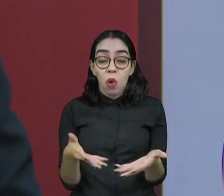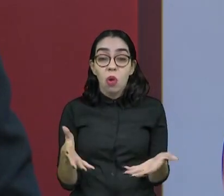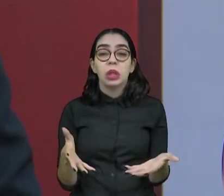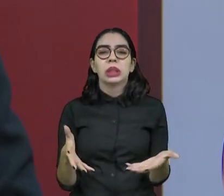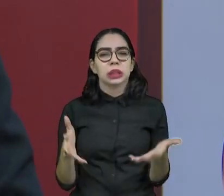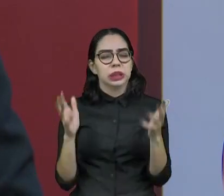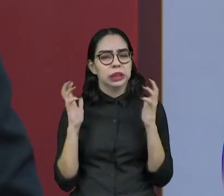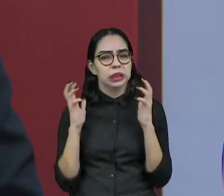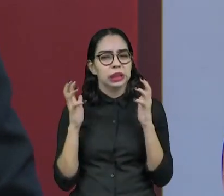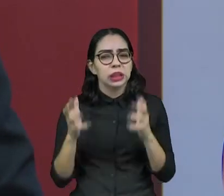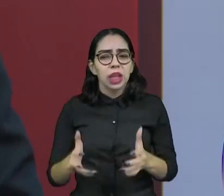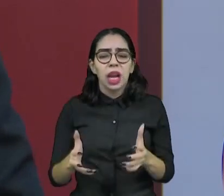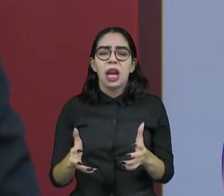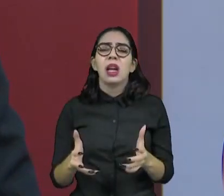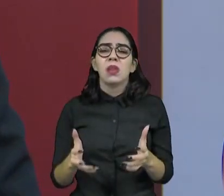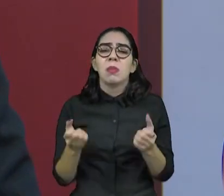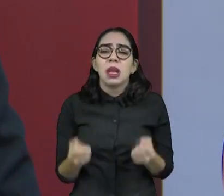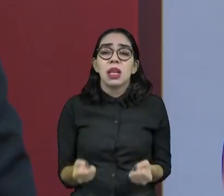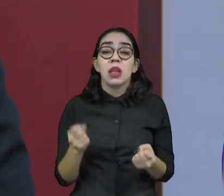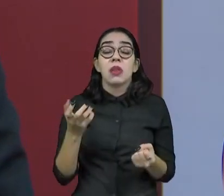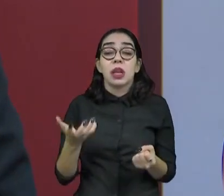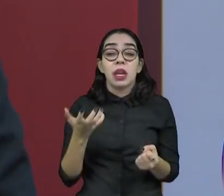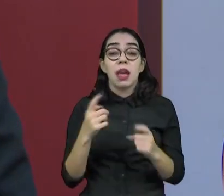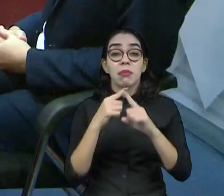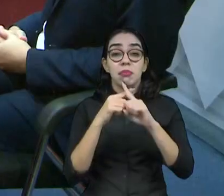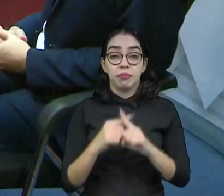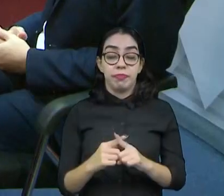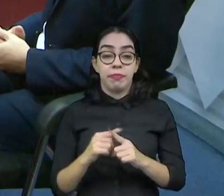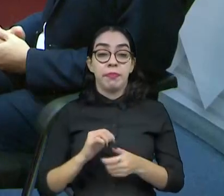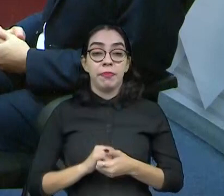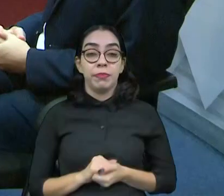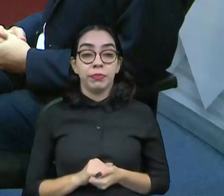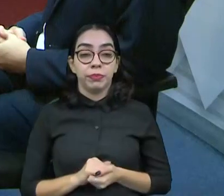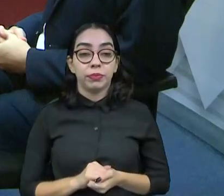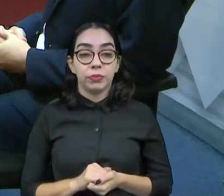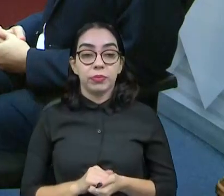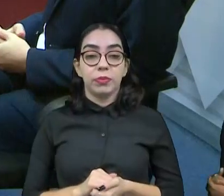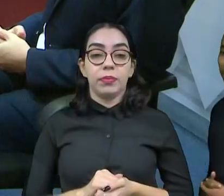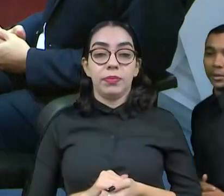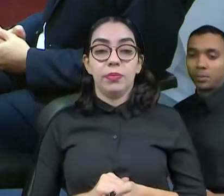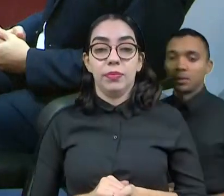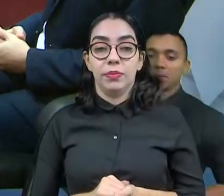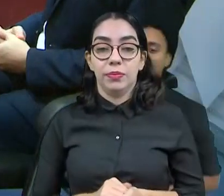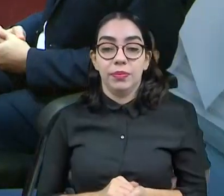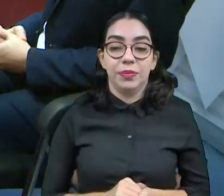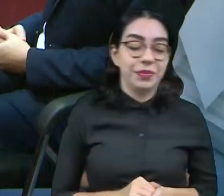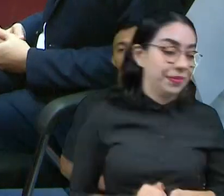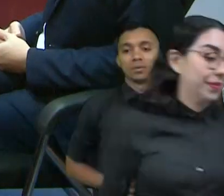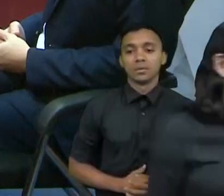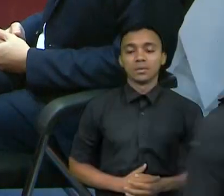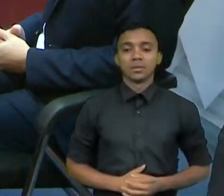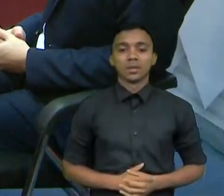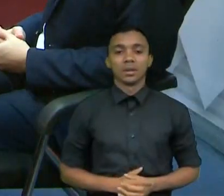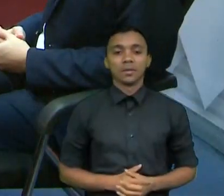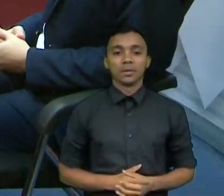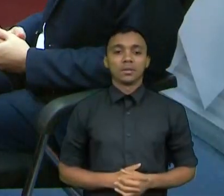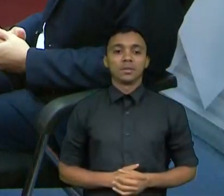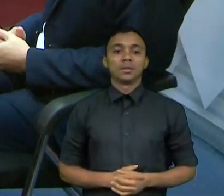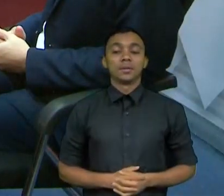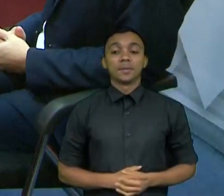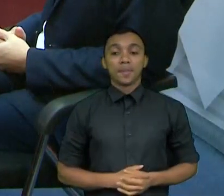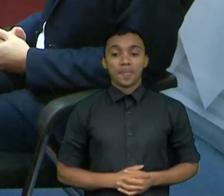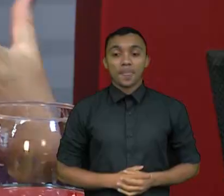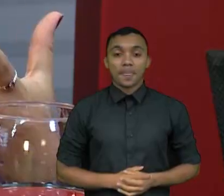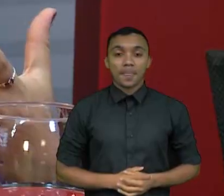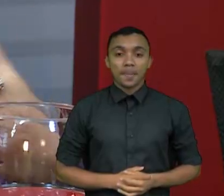recurso utilizado para fins eleitorais. É que nós estamos numa espécie de comportamento de multidão, né? Então, psicologicamente falando,